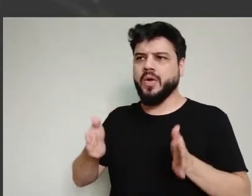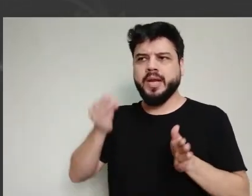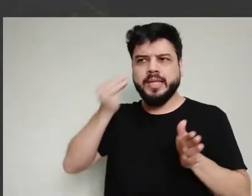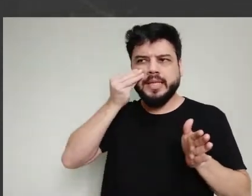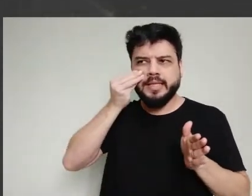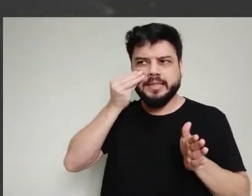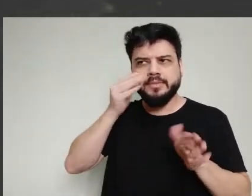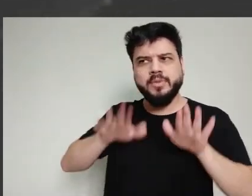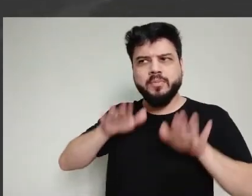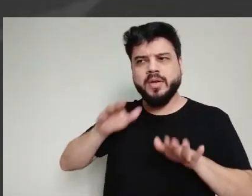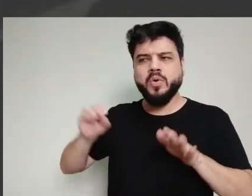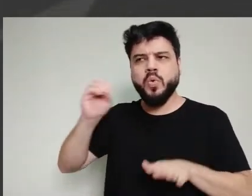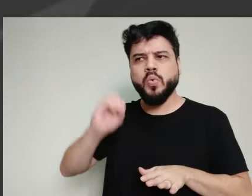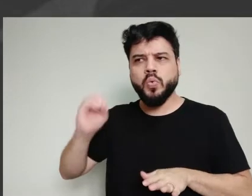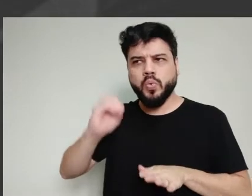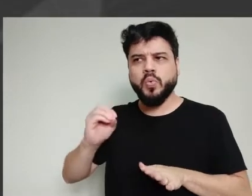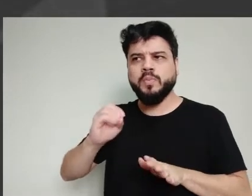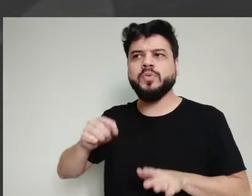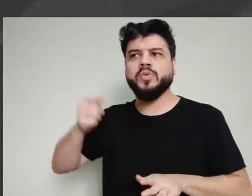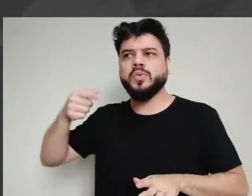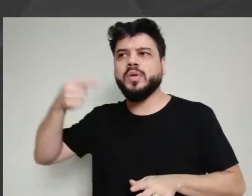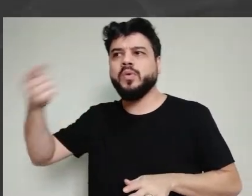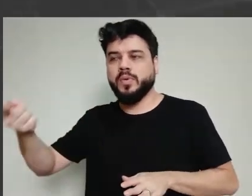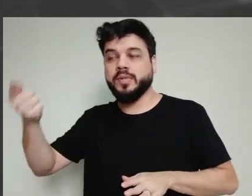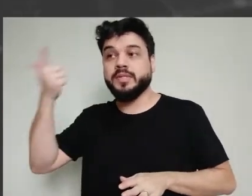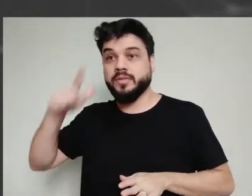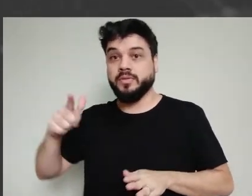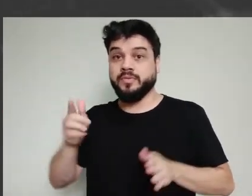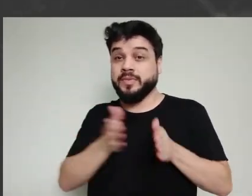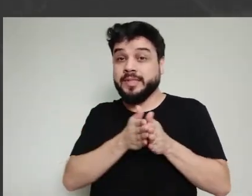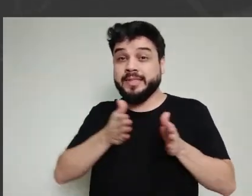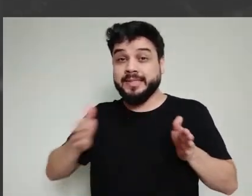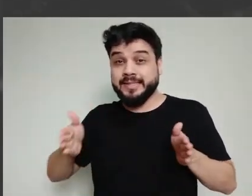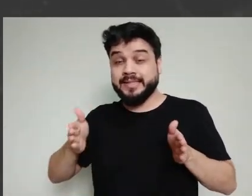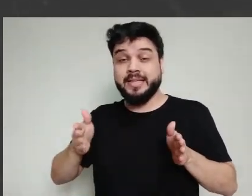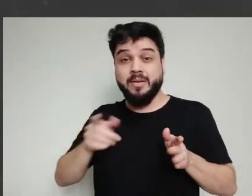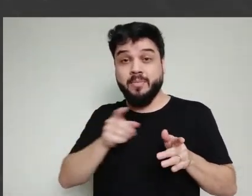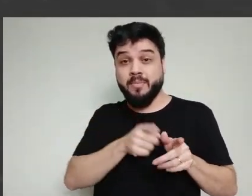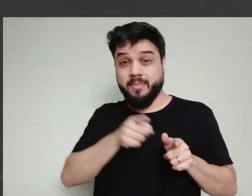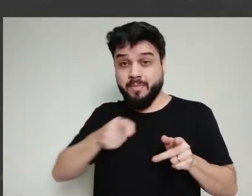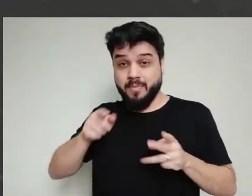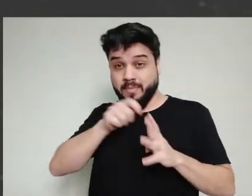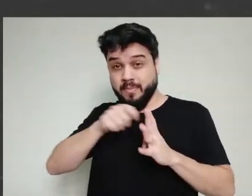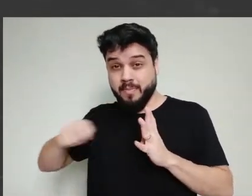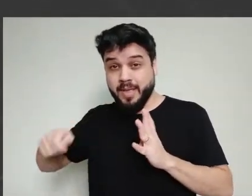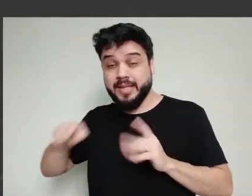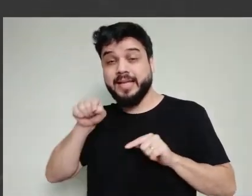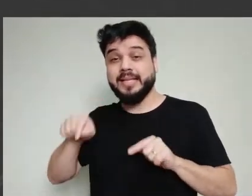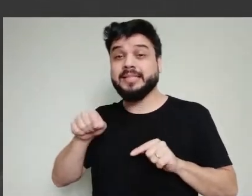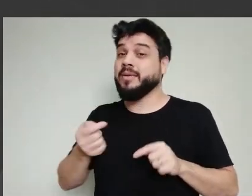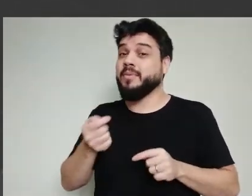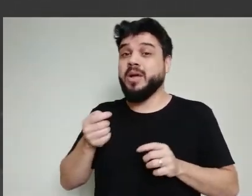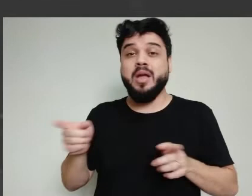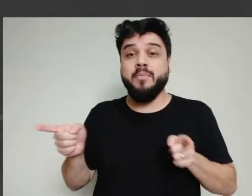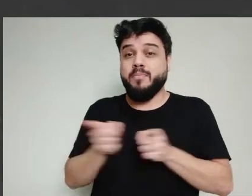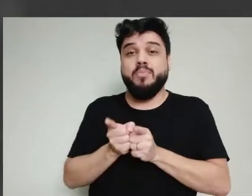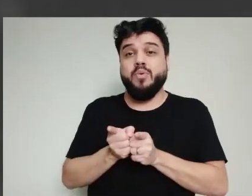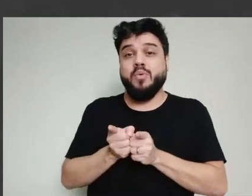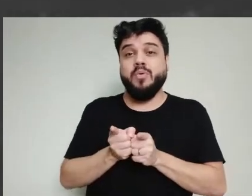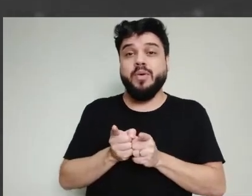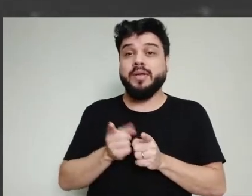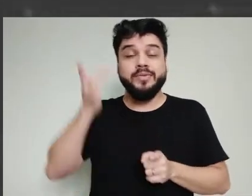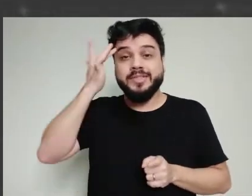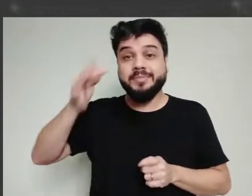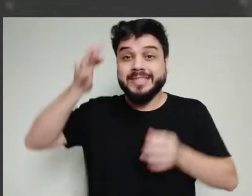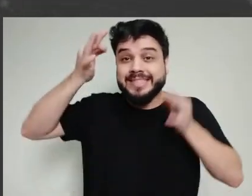O tempo de análise é extremamente curto. Você não tem como ter segurança de que aquela vacina realmente é eficaz, porque o